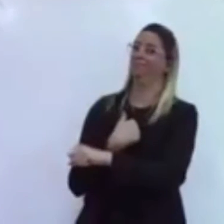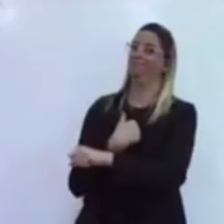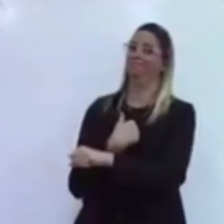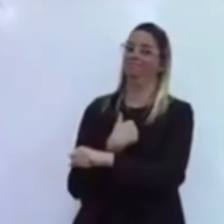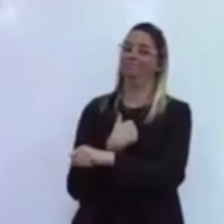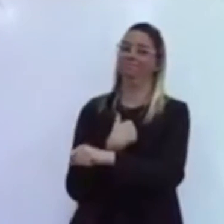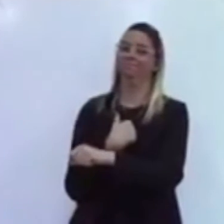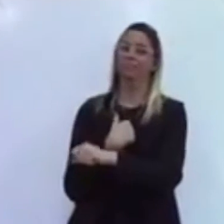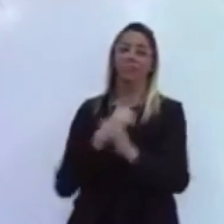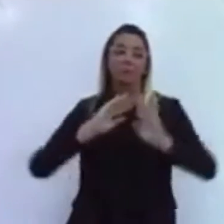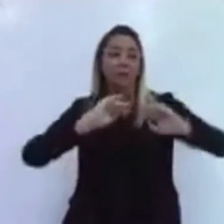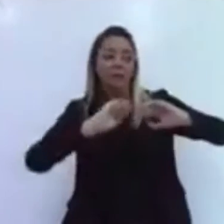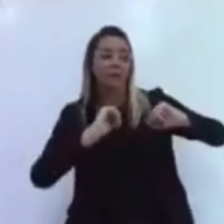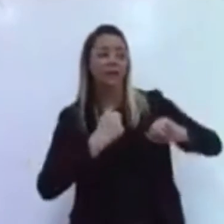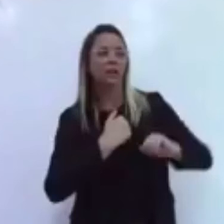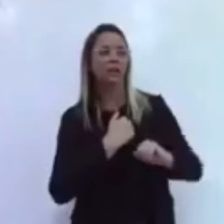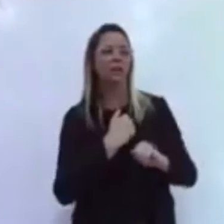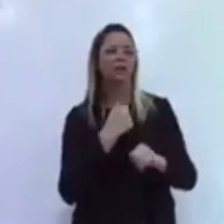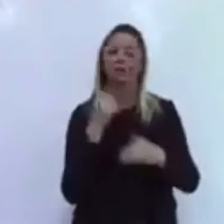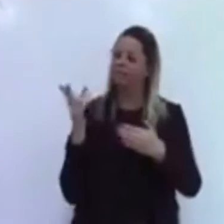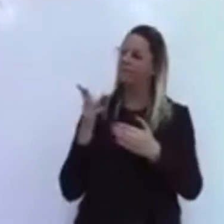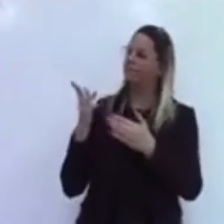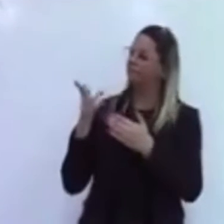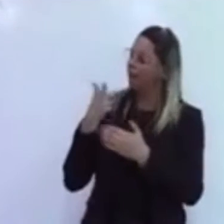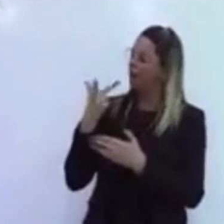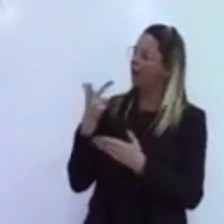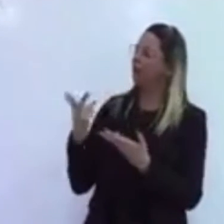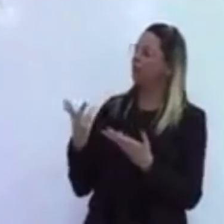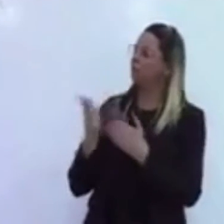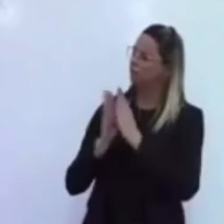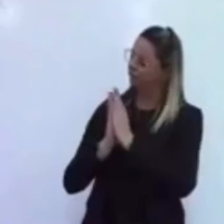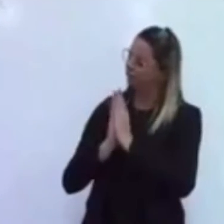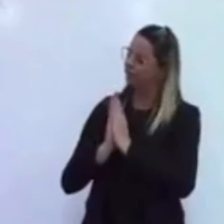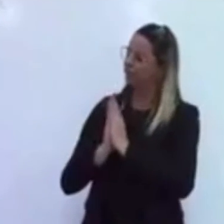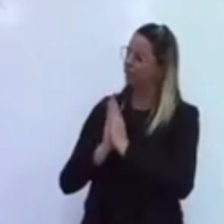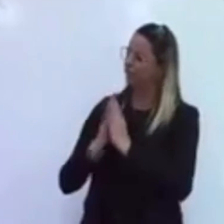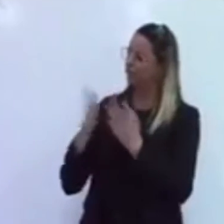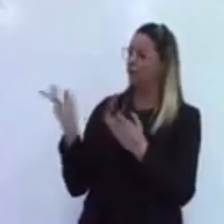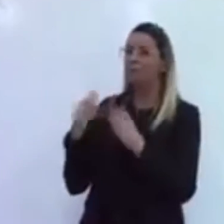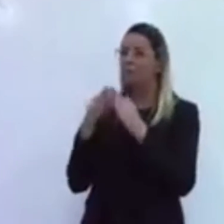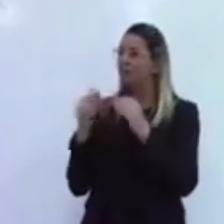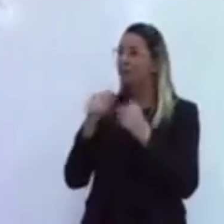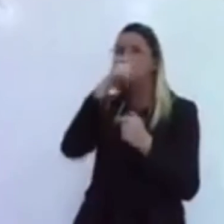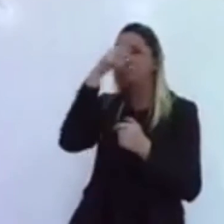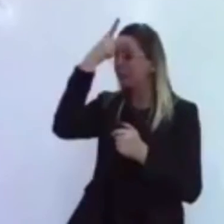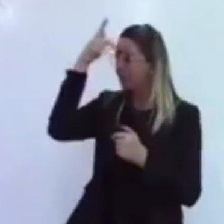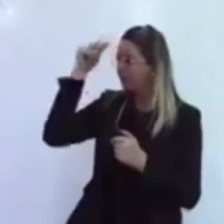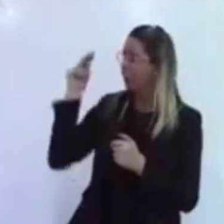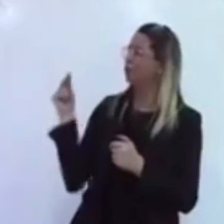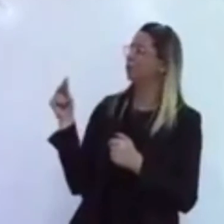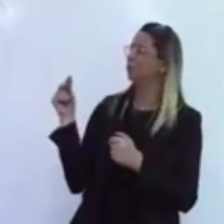Pediu para que eu falasse para o prefeito do maior providência.